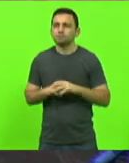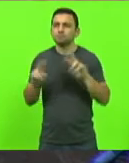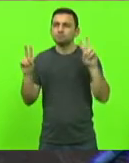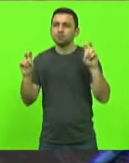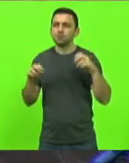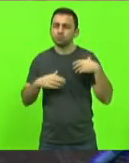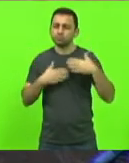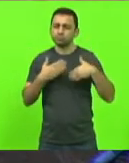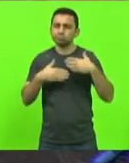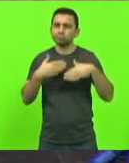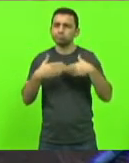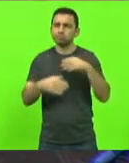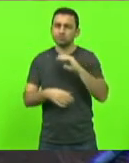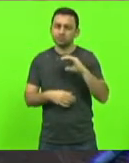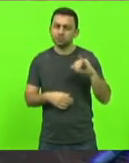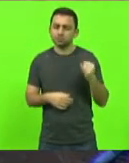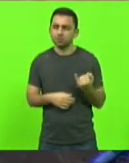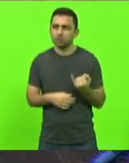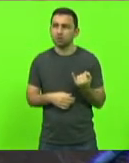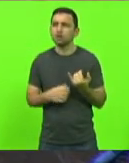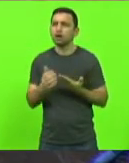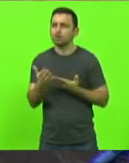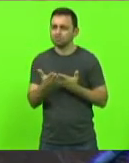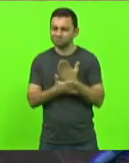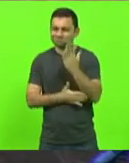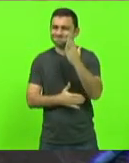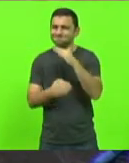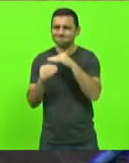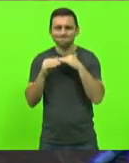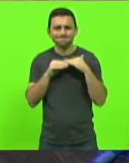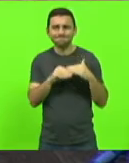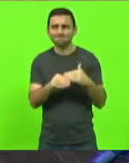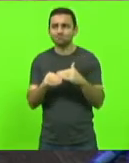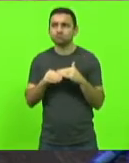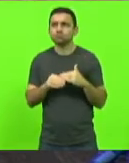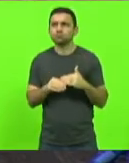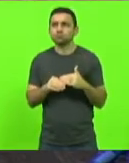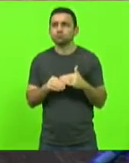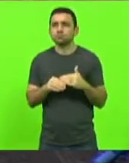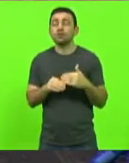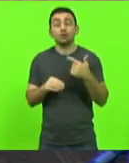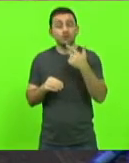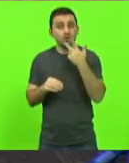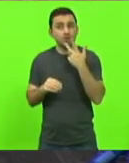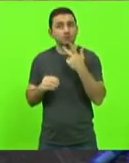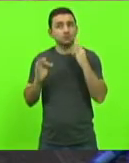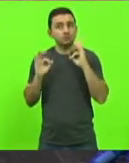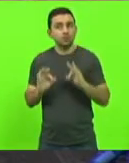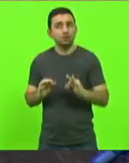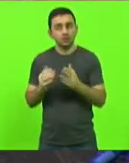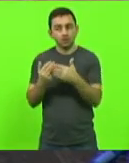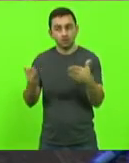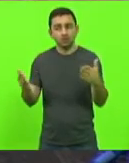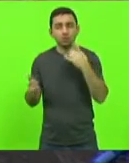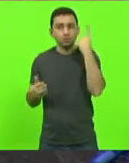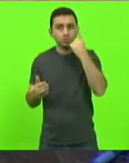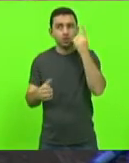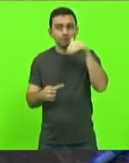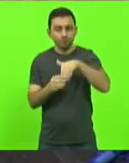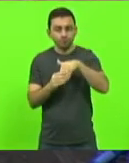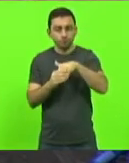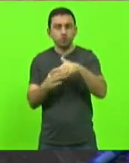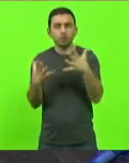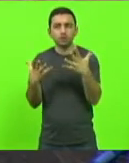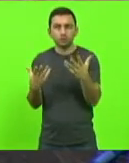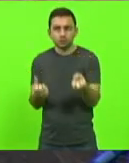pelas comissões na CCJ e foi aprovada por unanimidade na CCJ. E vou fazer justiça aqui aos deputados que votaram favoráveis a elas